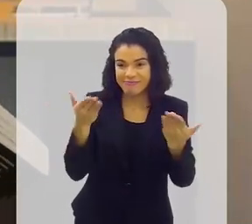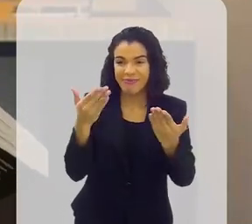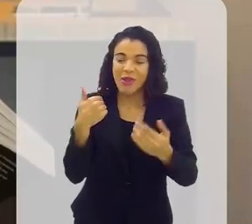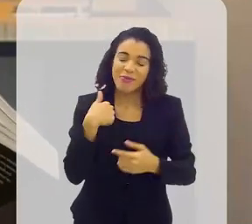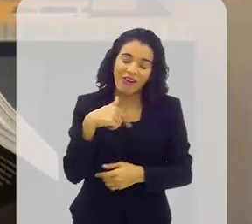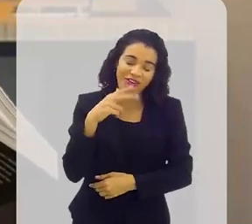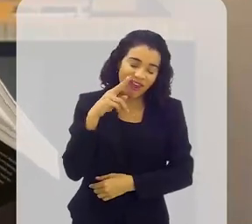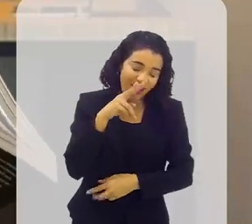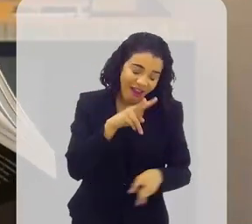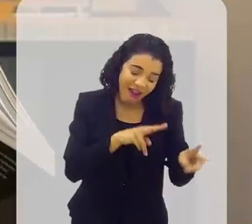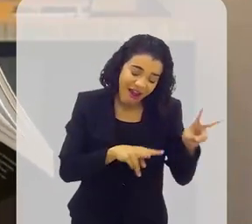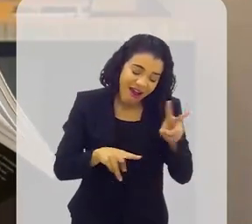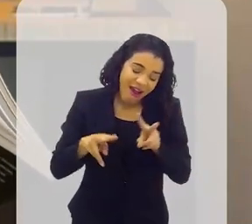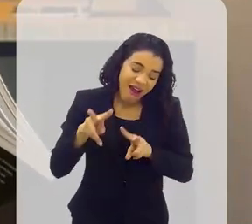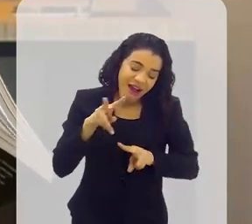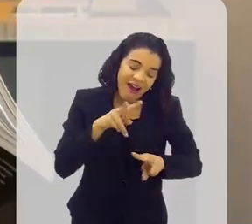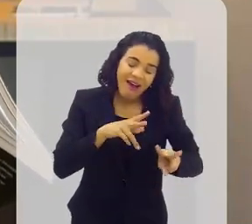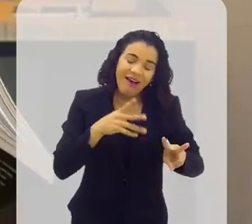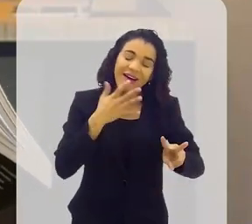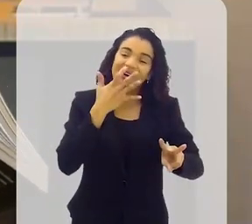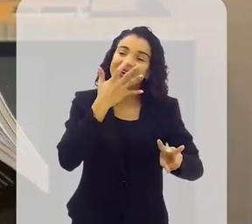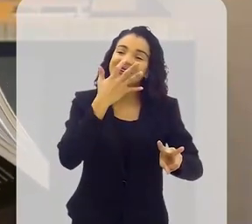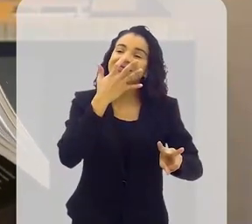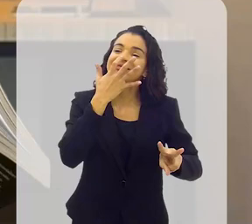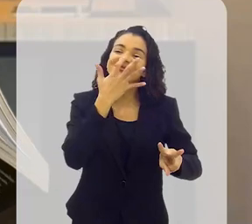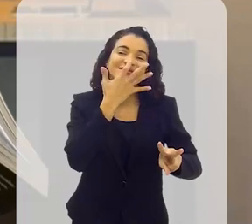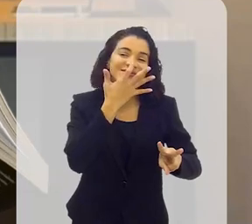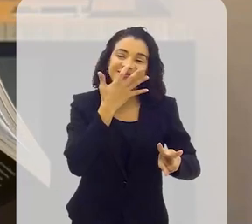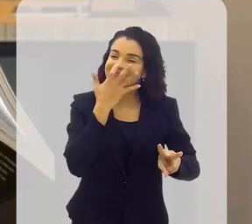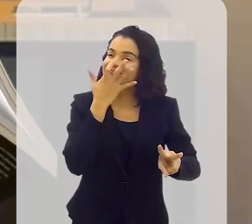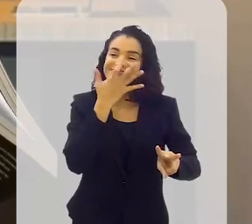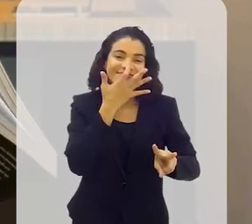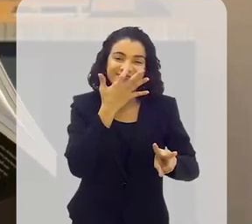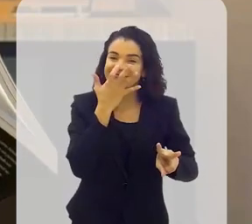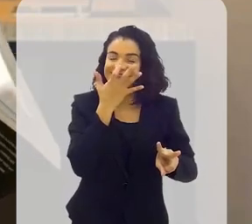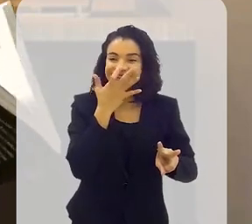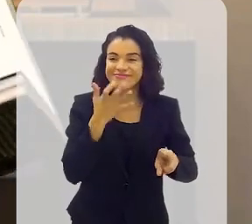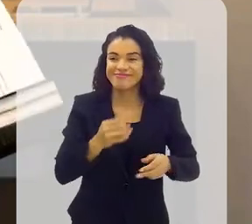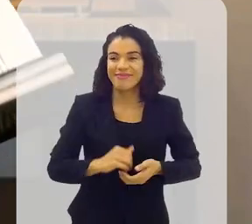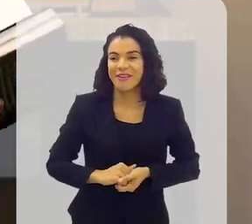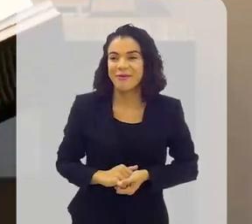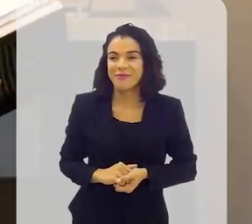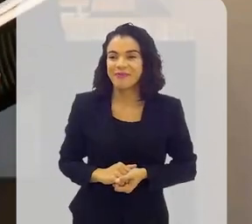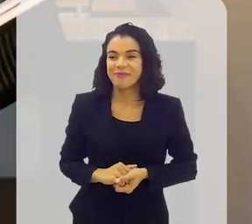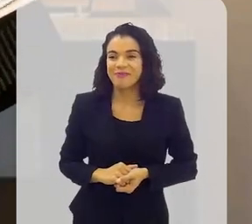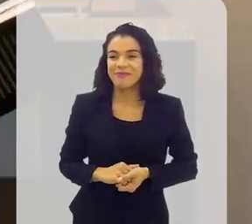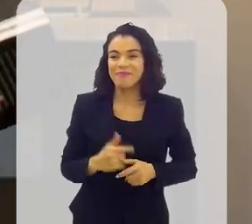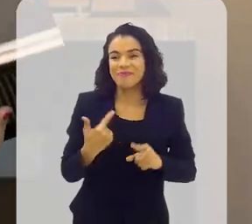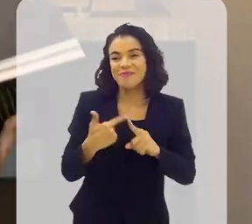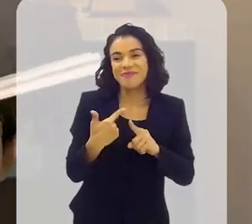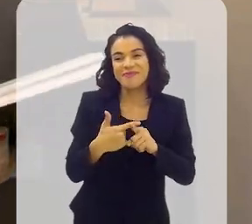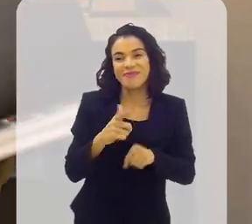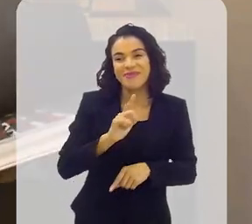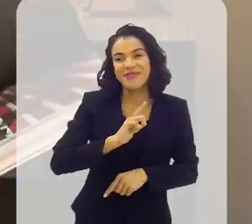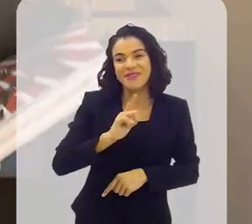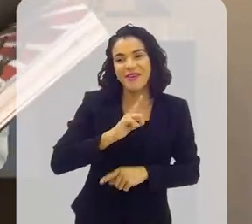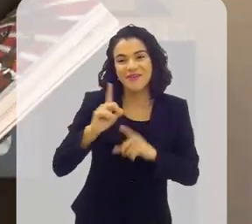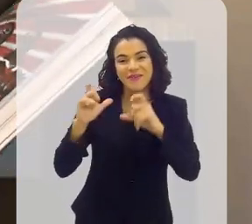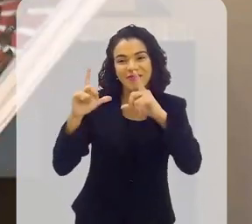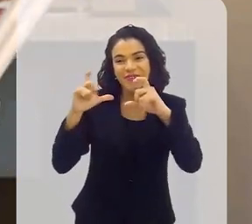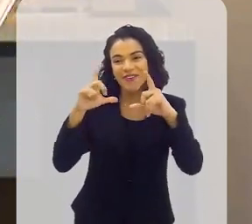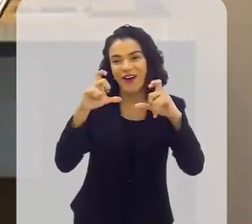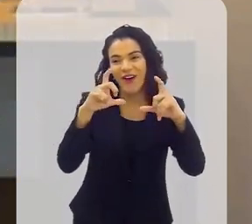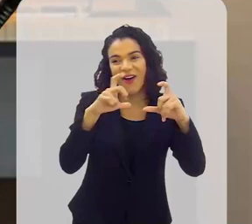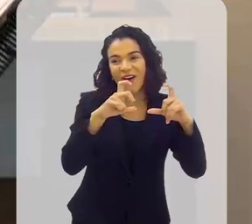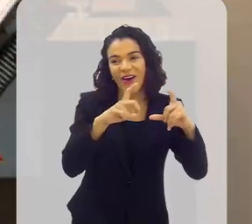também, porque eu fiquei aqui namorando um pouquinho, enquanto estava a caminho do estúdio, porque tem umas